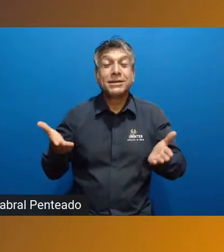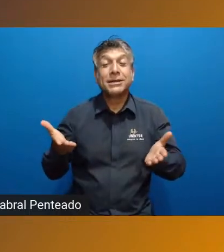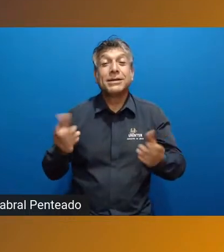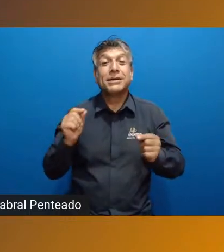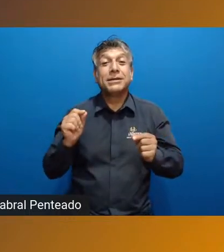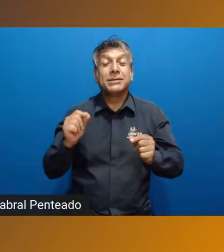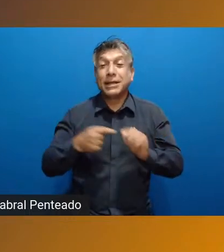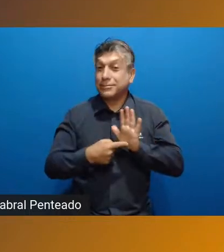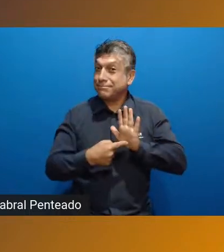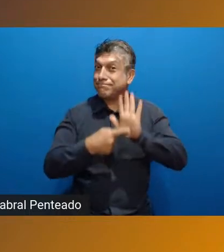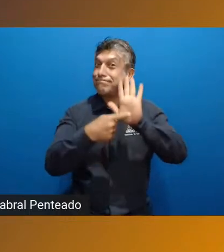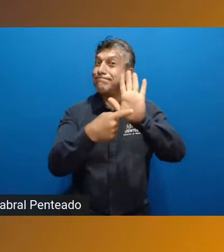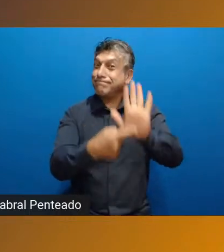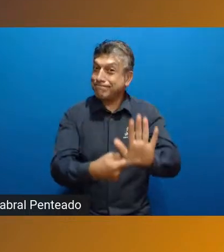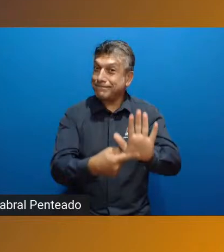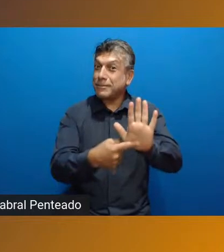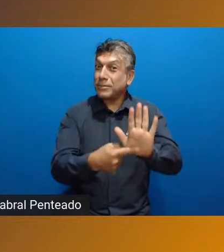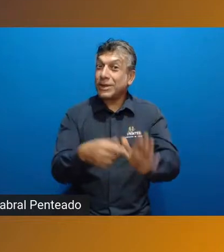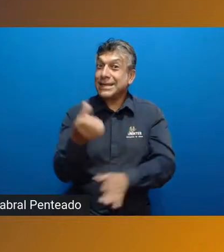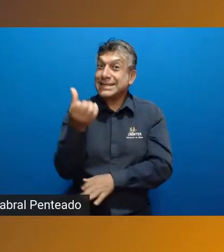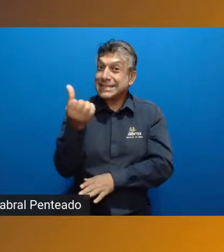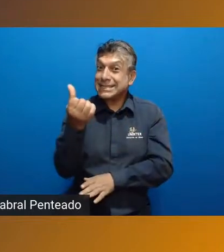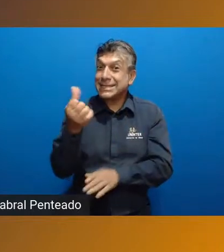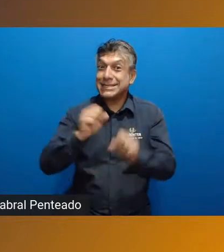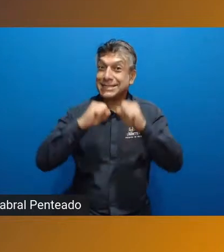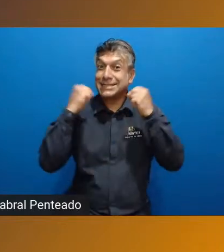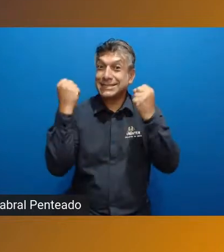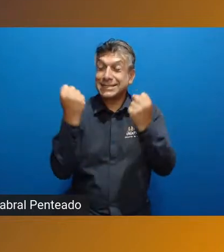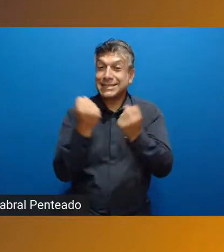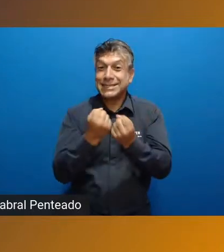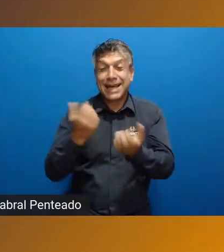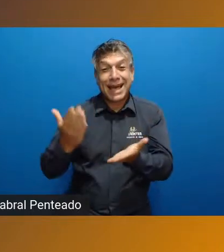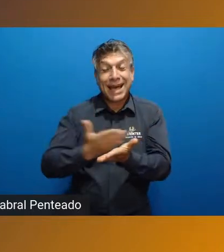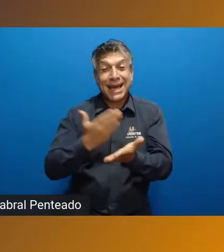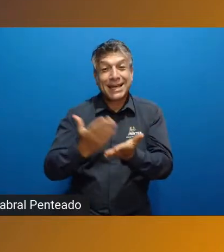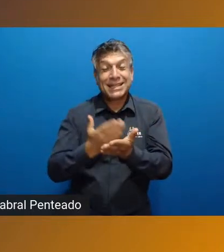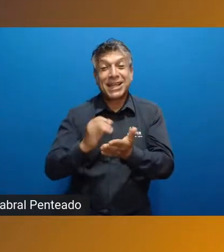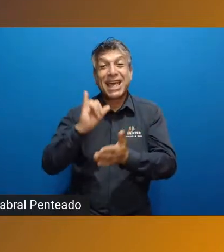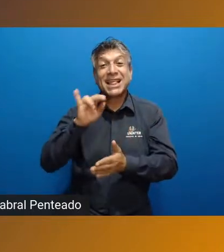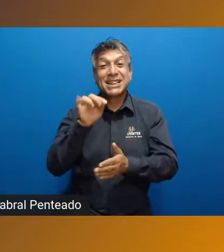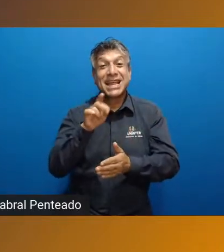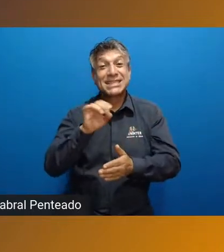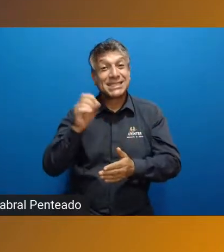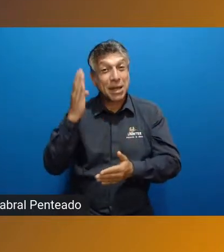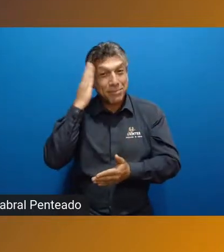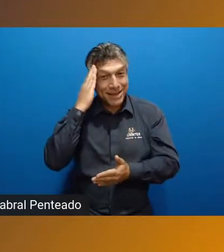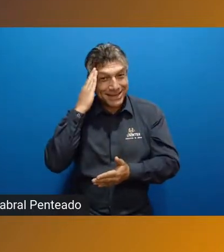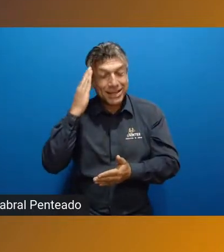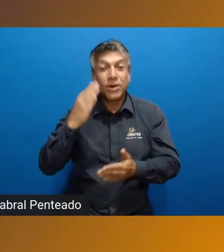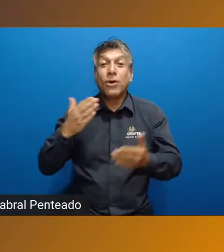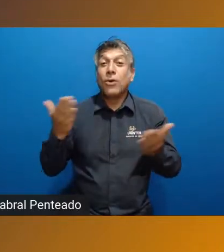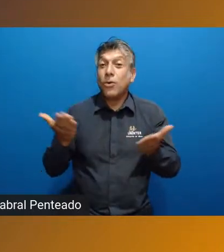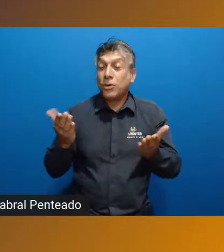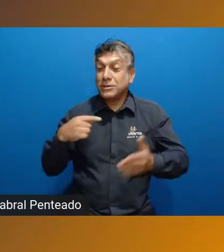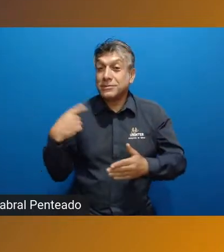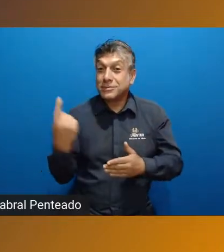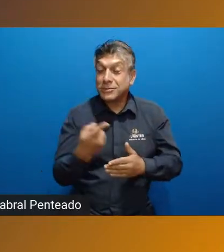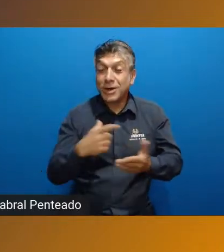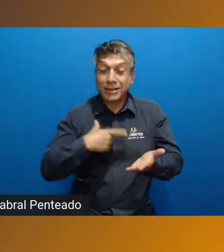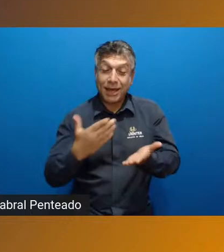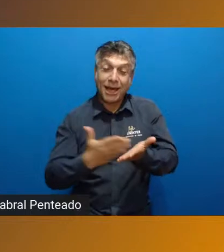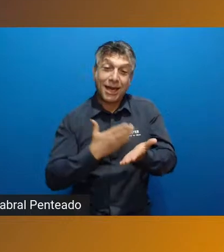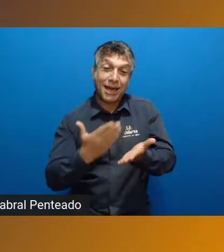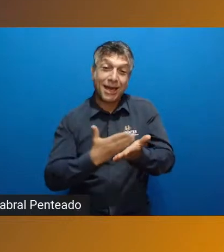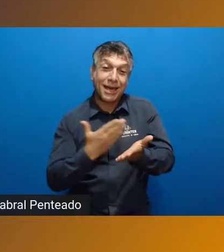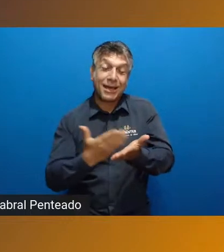apresentar o sexto seminário Caderno InterSaberes. Hoje nós estamos com o caderno